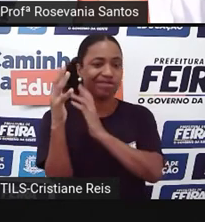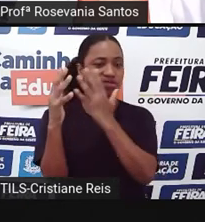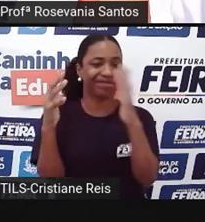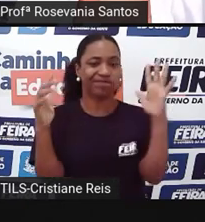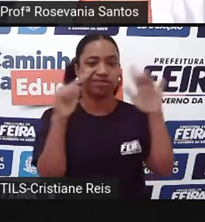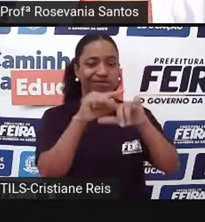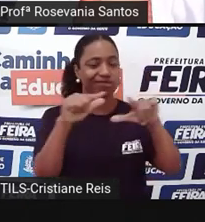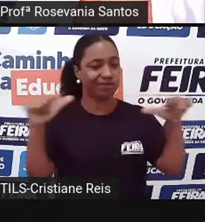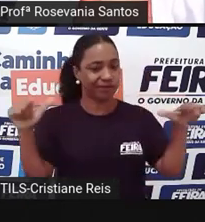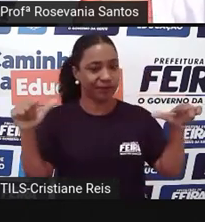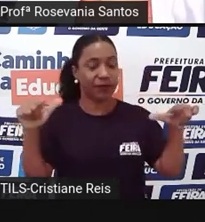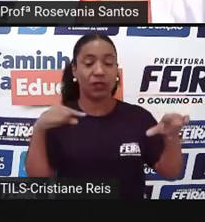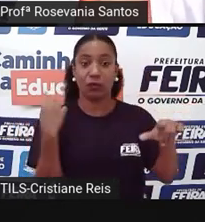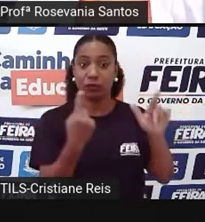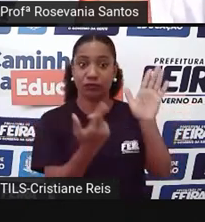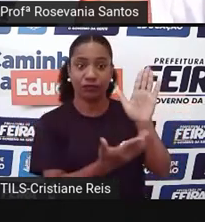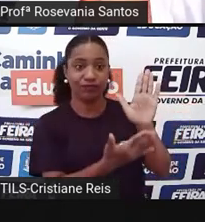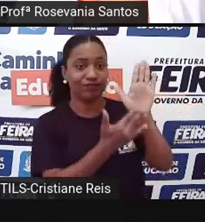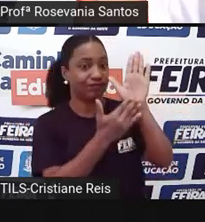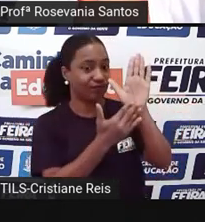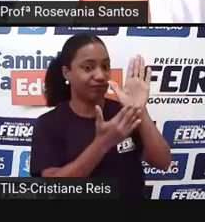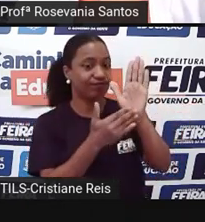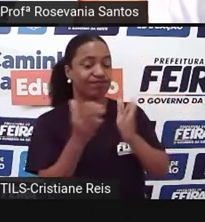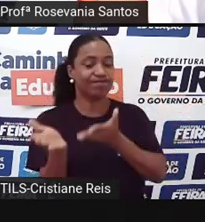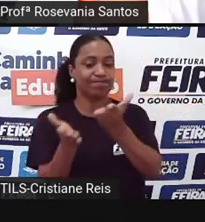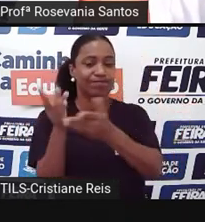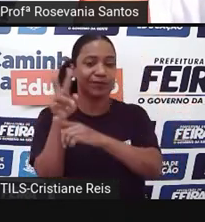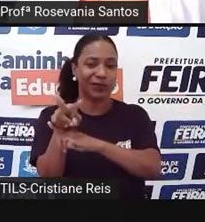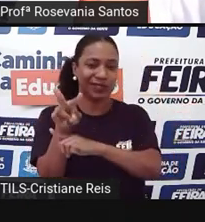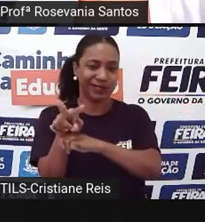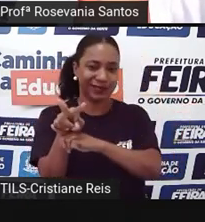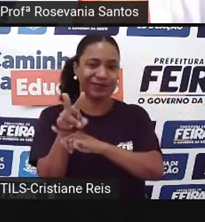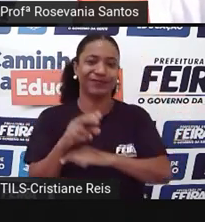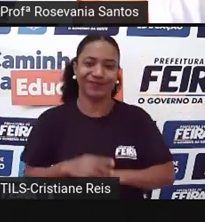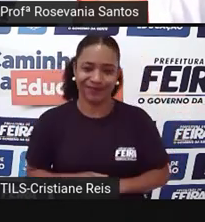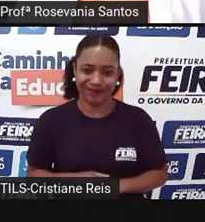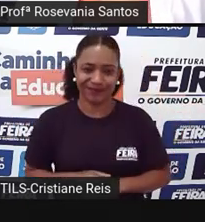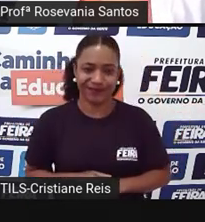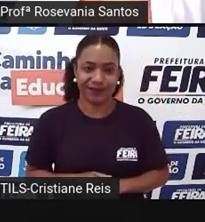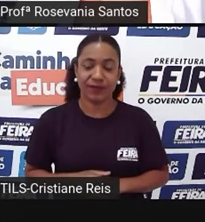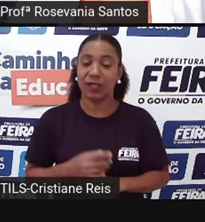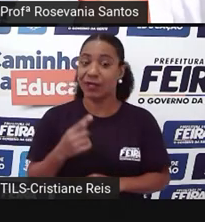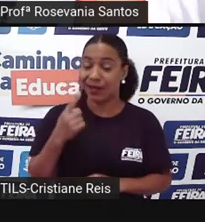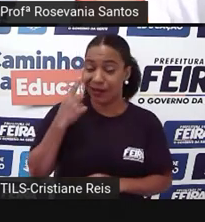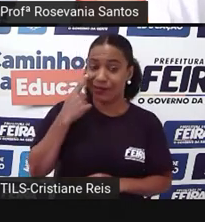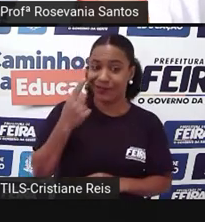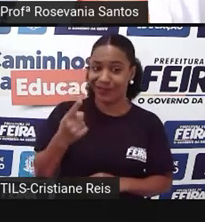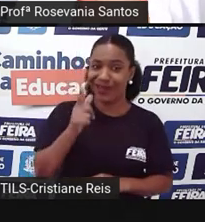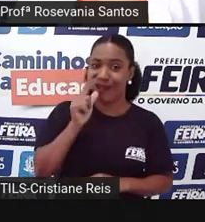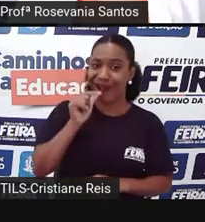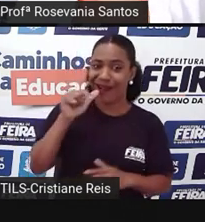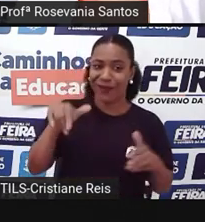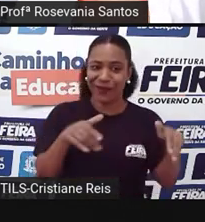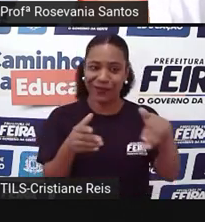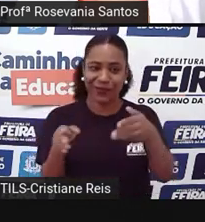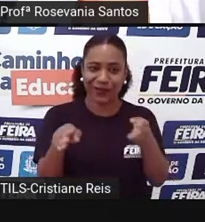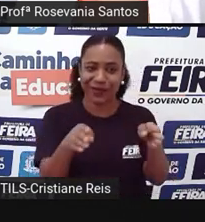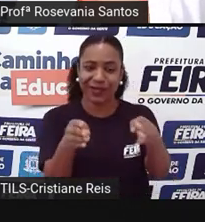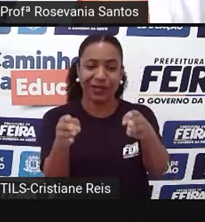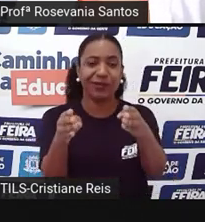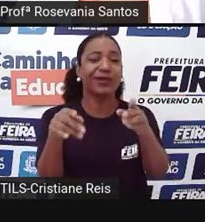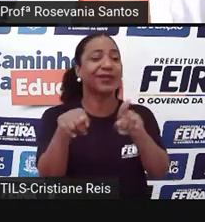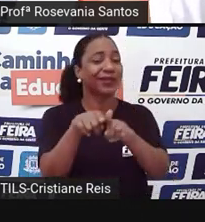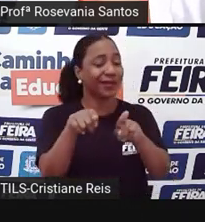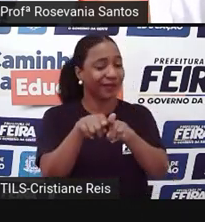Aí, claro, que a gente fala também que não tem rios, então a Pro fez questão, né, de botar aqui as bacias hidrográficas do Nordeste,